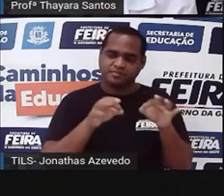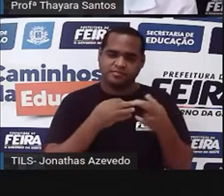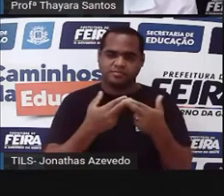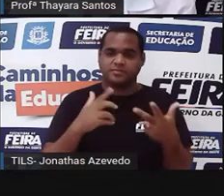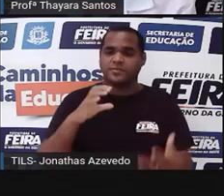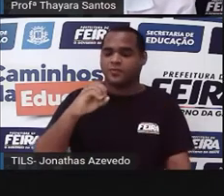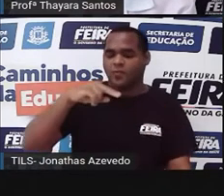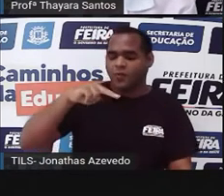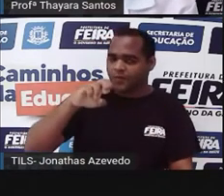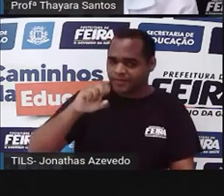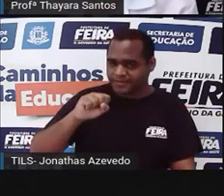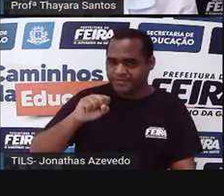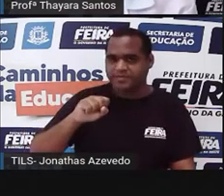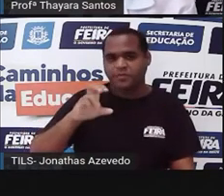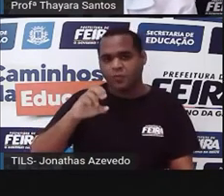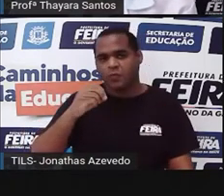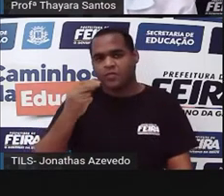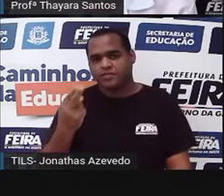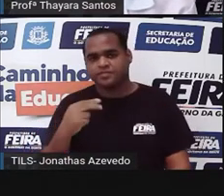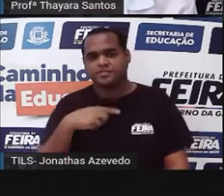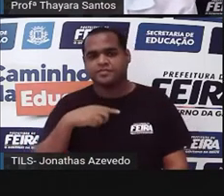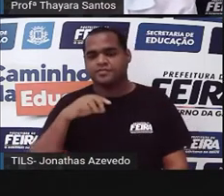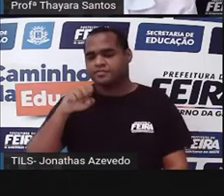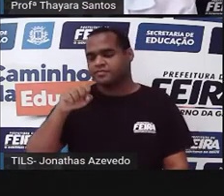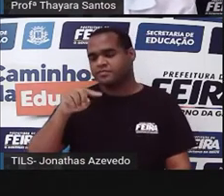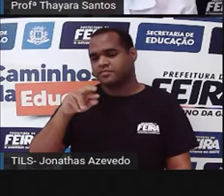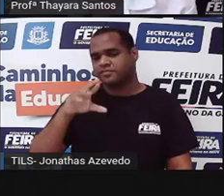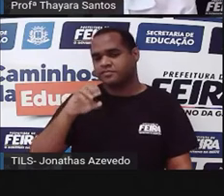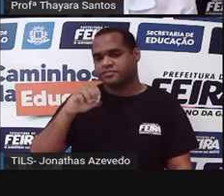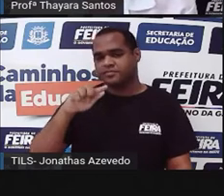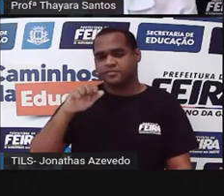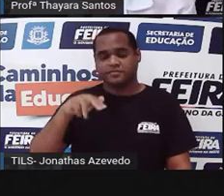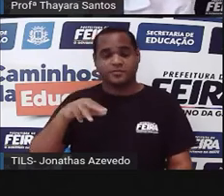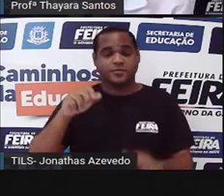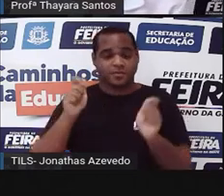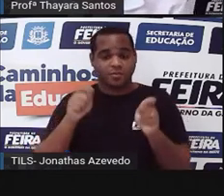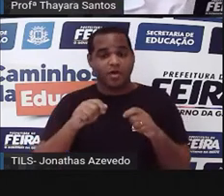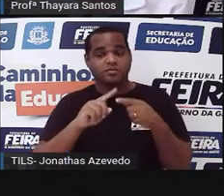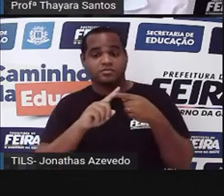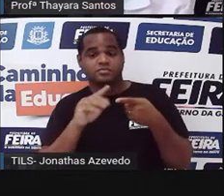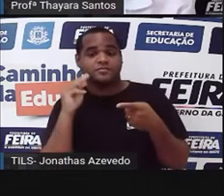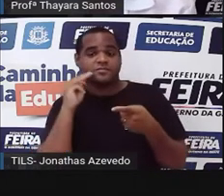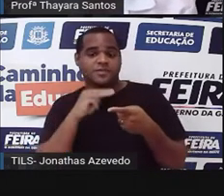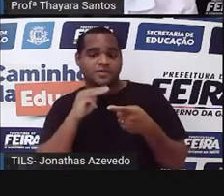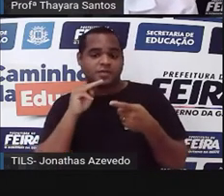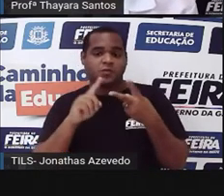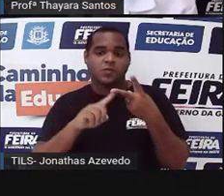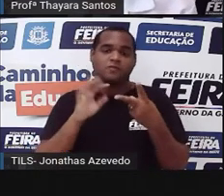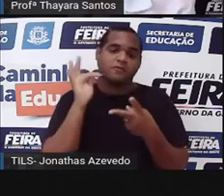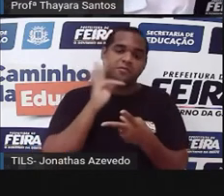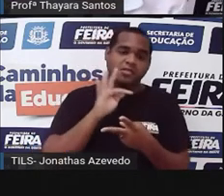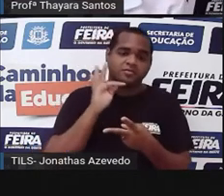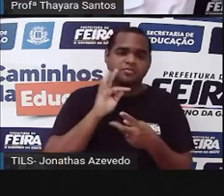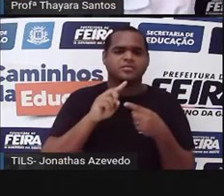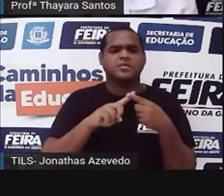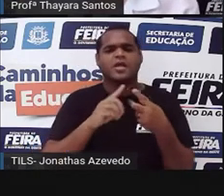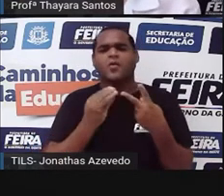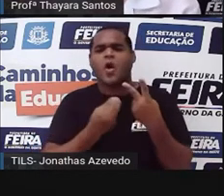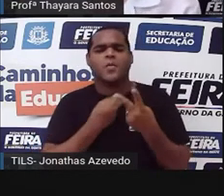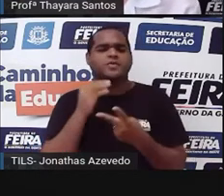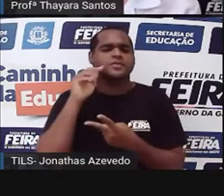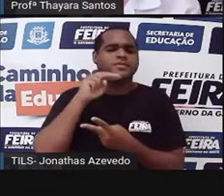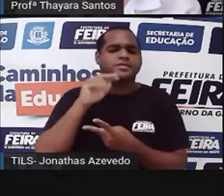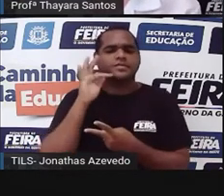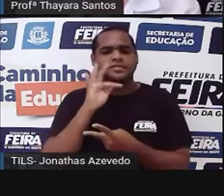ou estróbilo. Esse cone ou estróbilo pode ser feminino ou masculino. Como é que eu vou saber se é masculino ou